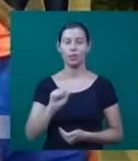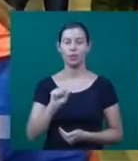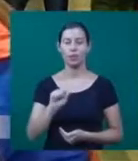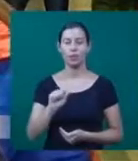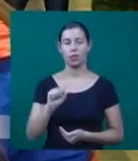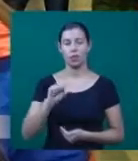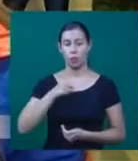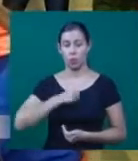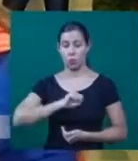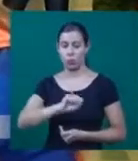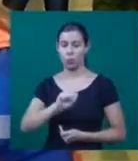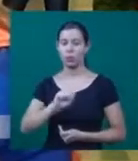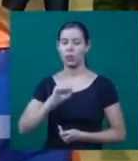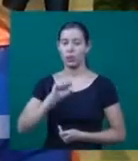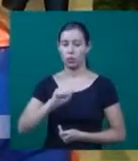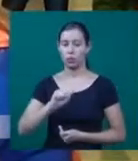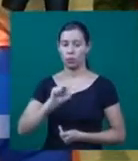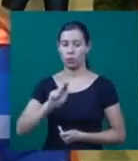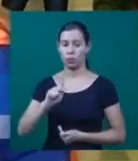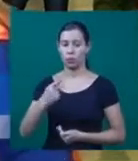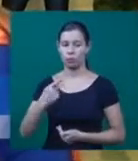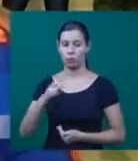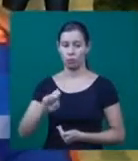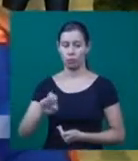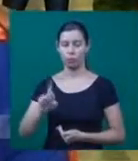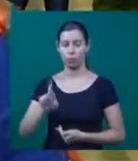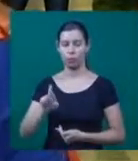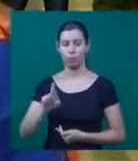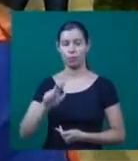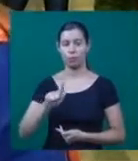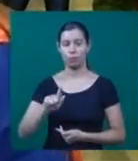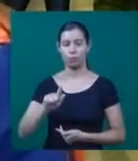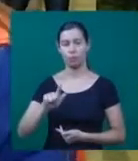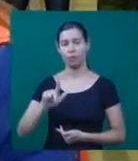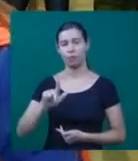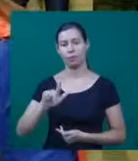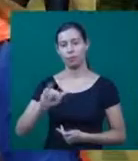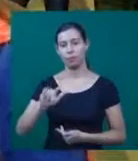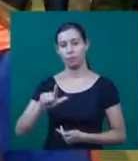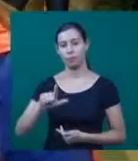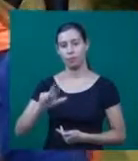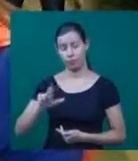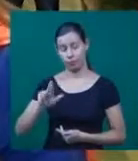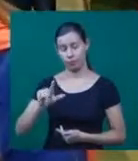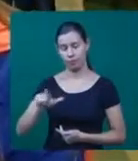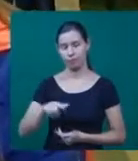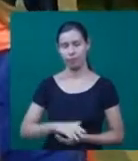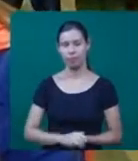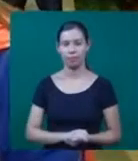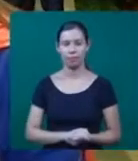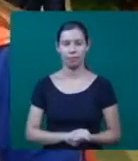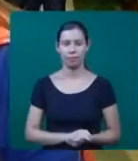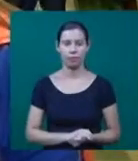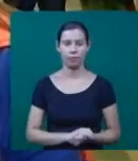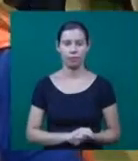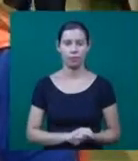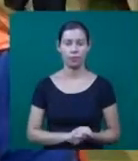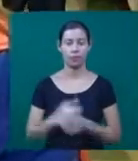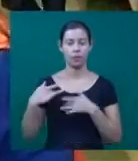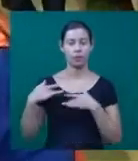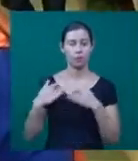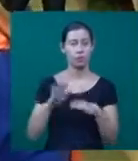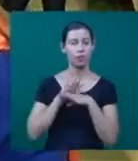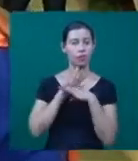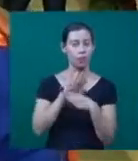voluntariado são as pessoas que mais recebem. A gente leva, mas o que a gente traz com a gente de volta é